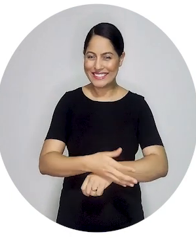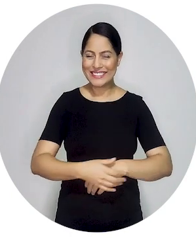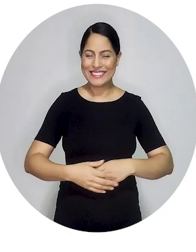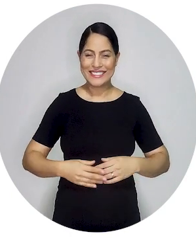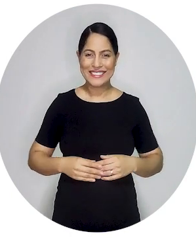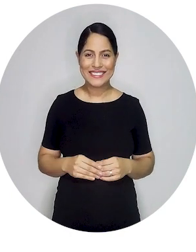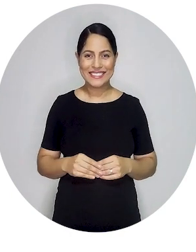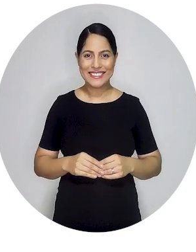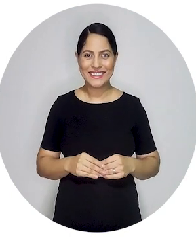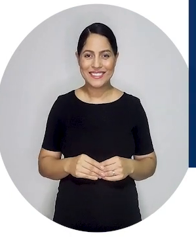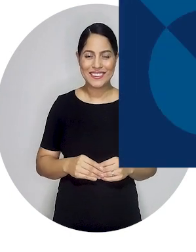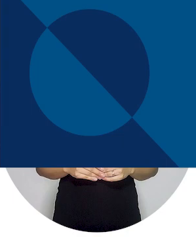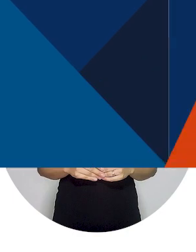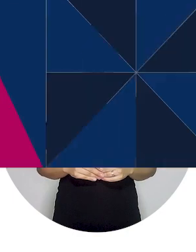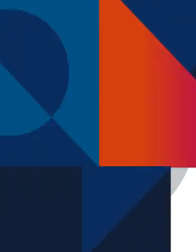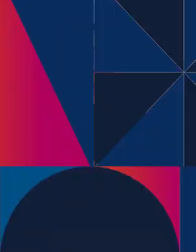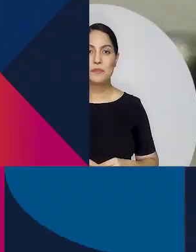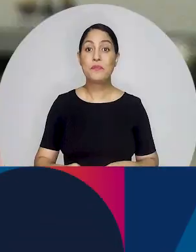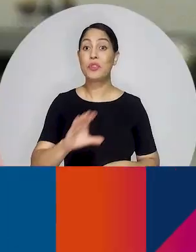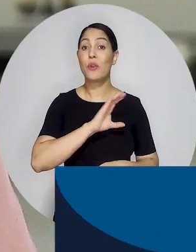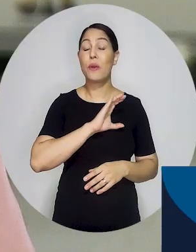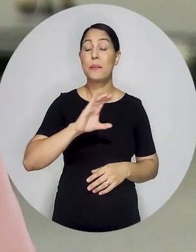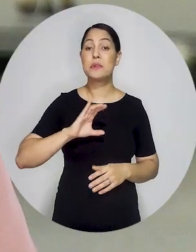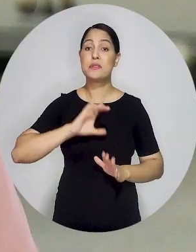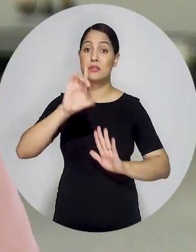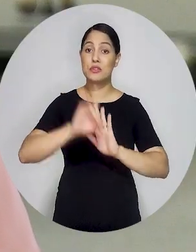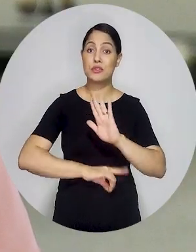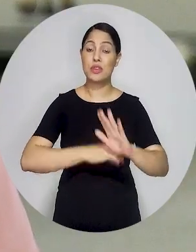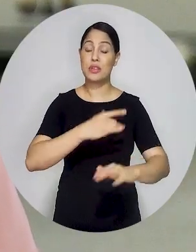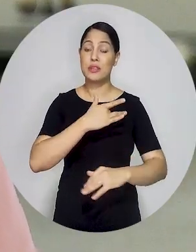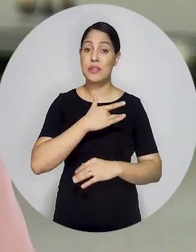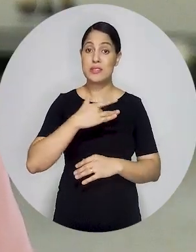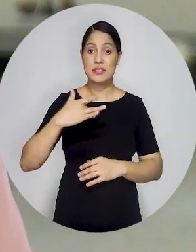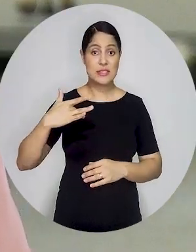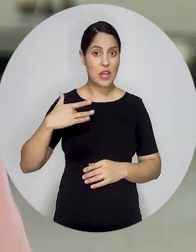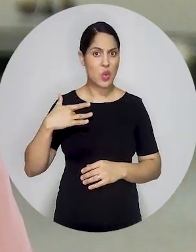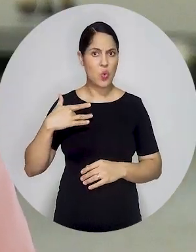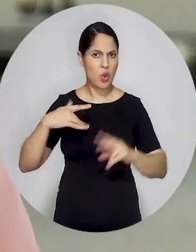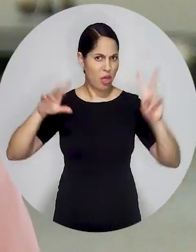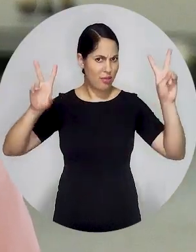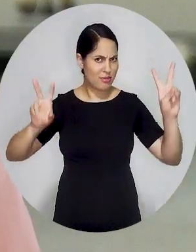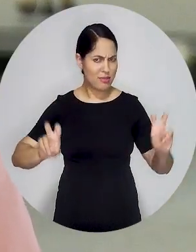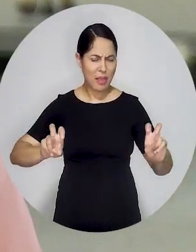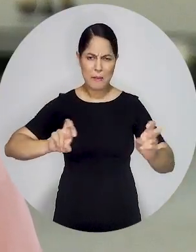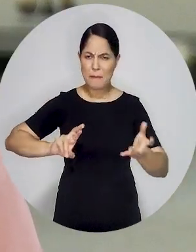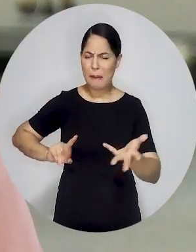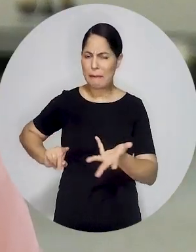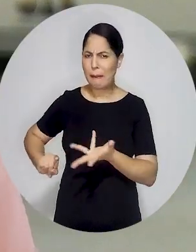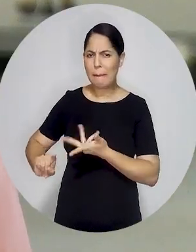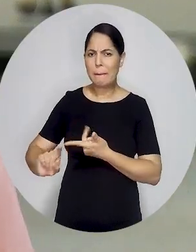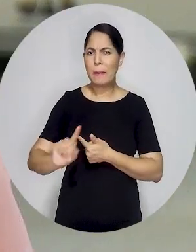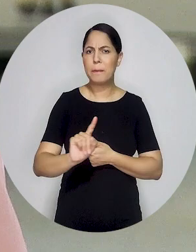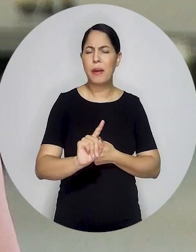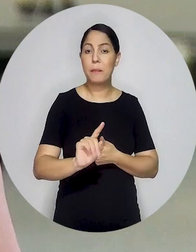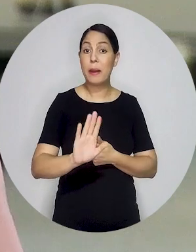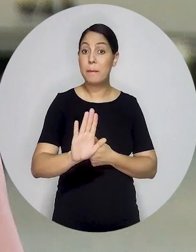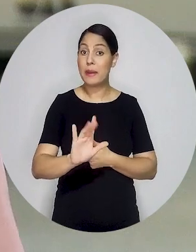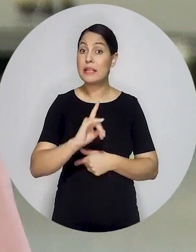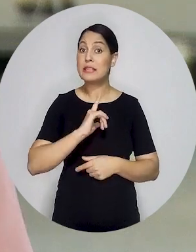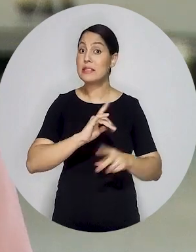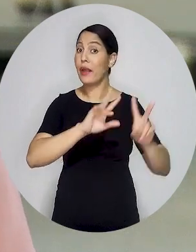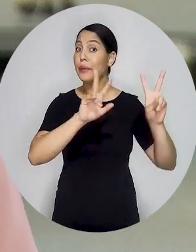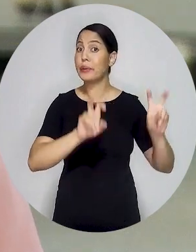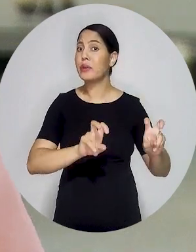palma da mão. Não deixe de conferir. A Comissão Especial de Direito da Saúde se reuniu para tratar, entre outros